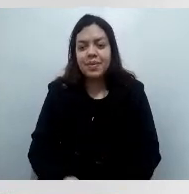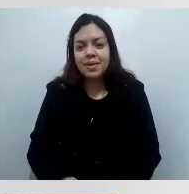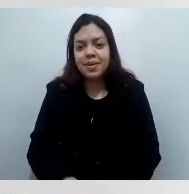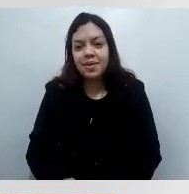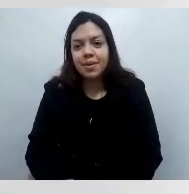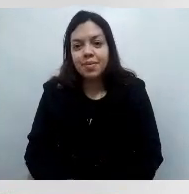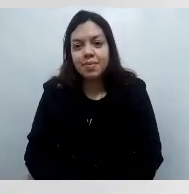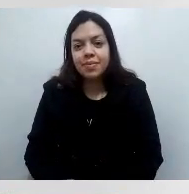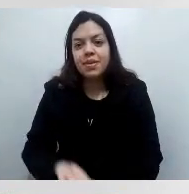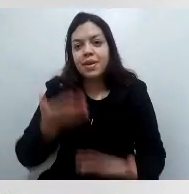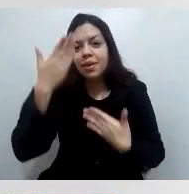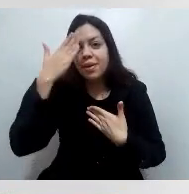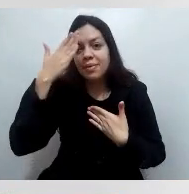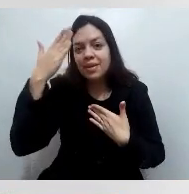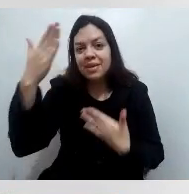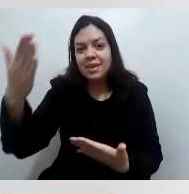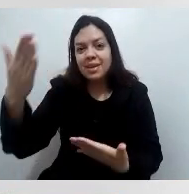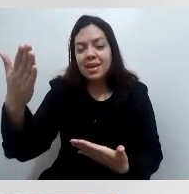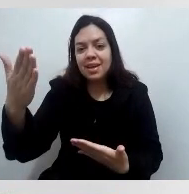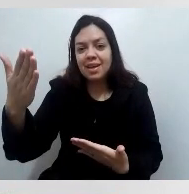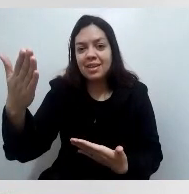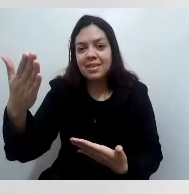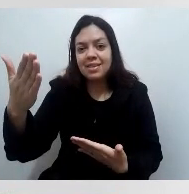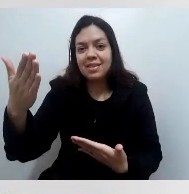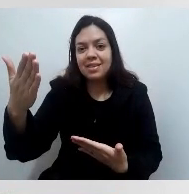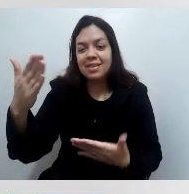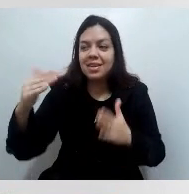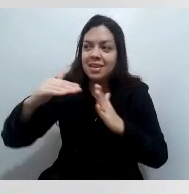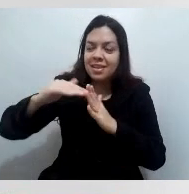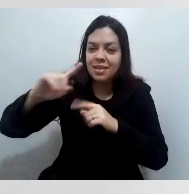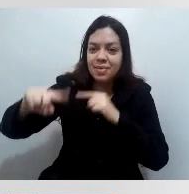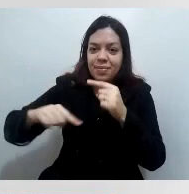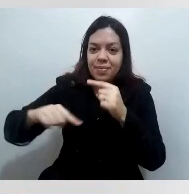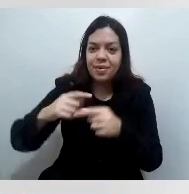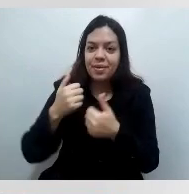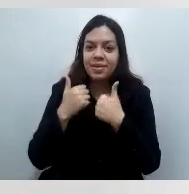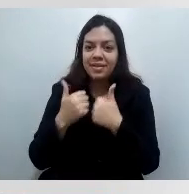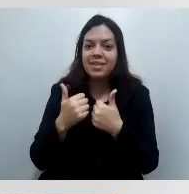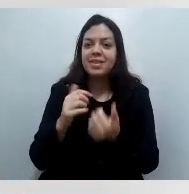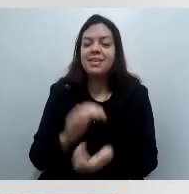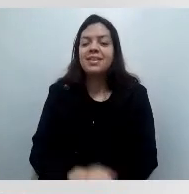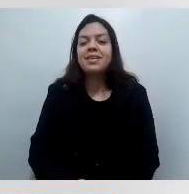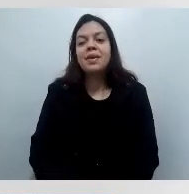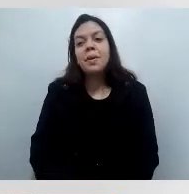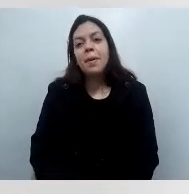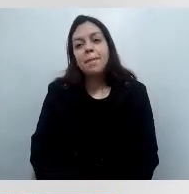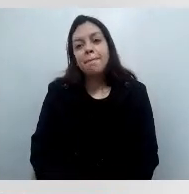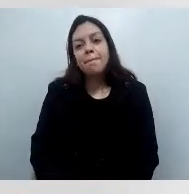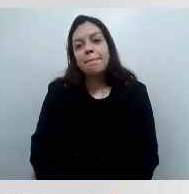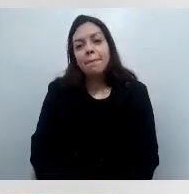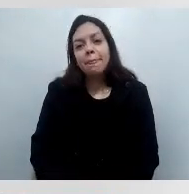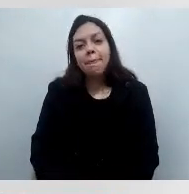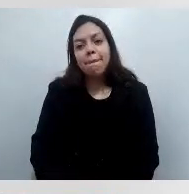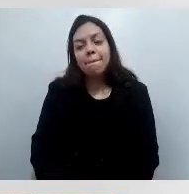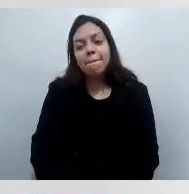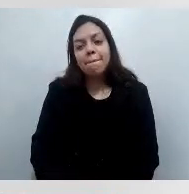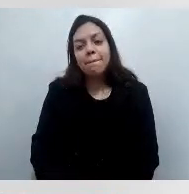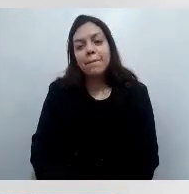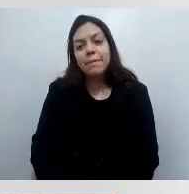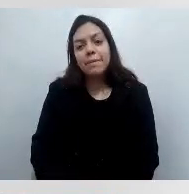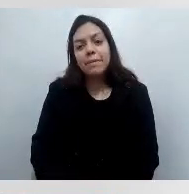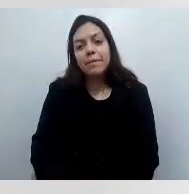Muito obrigada, viu? Até a próxima. Até a próxima. Até a